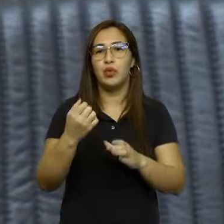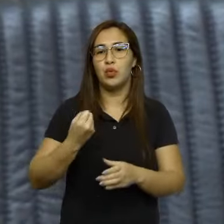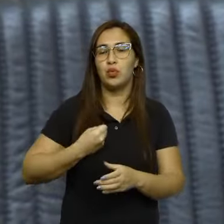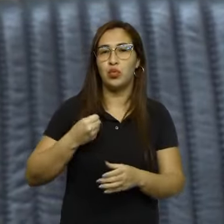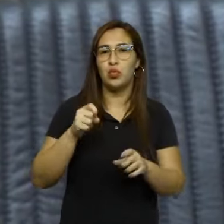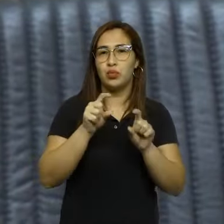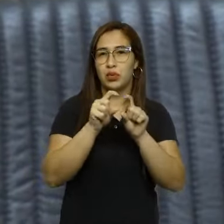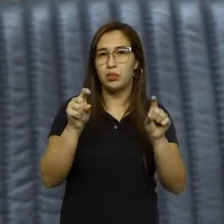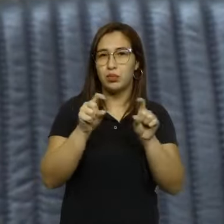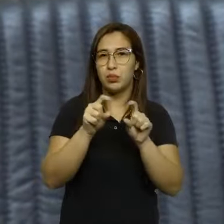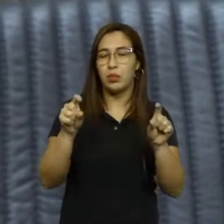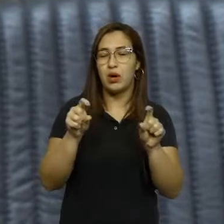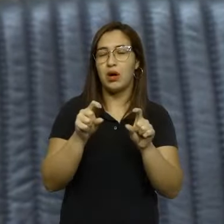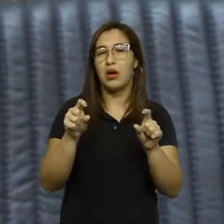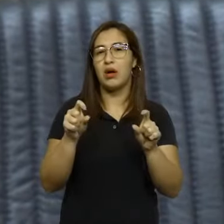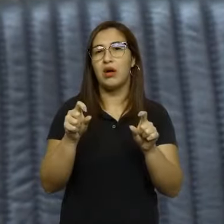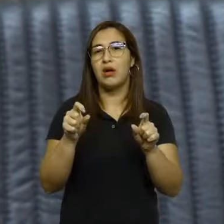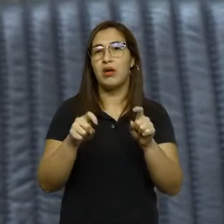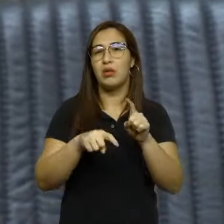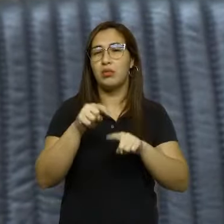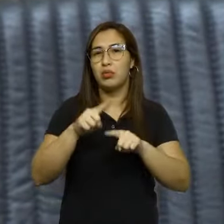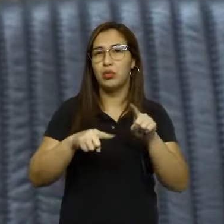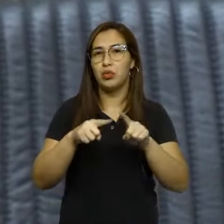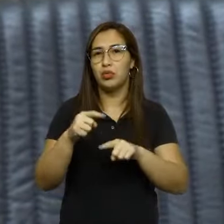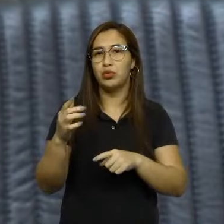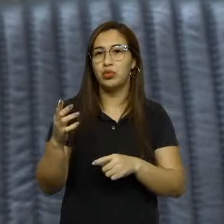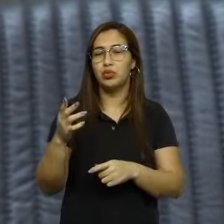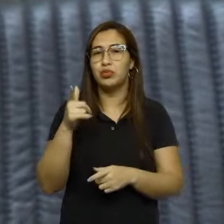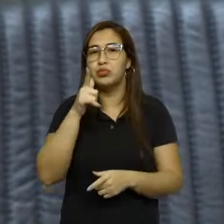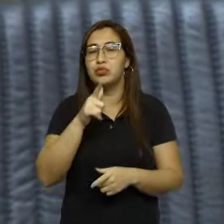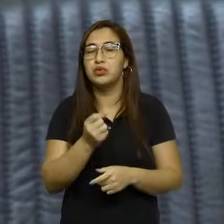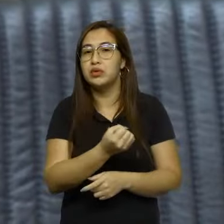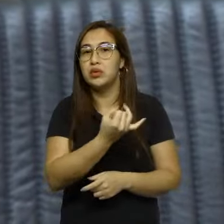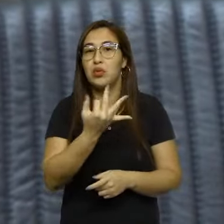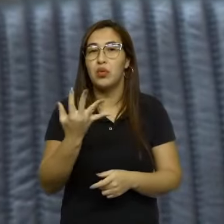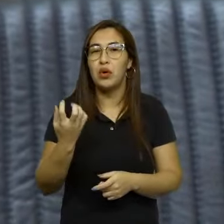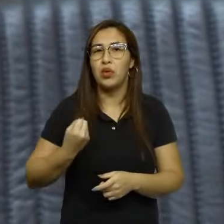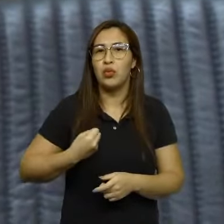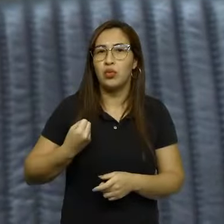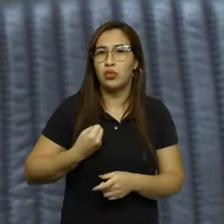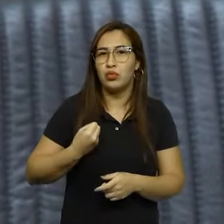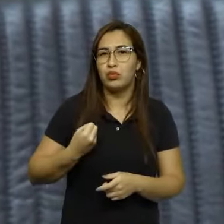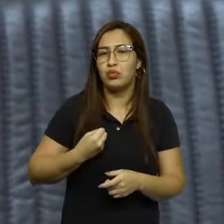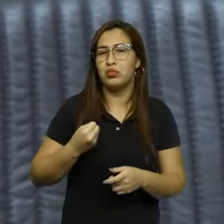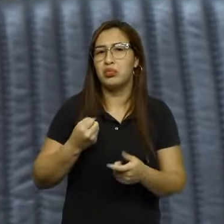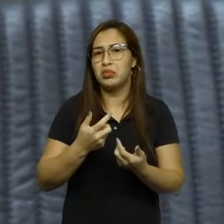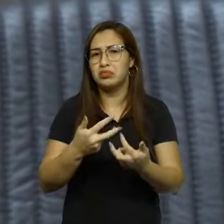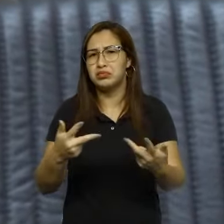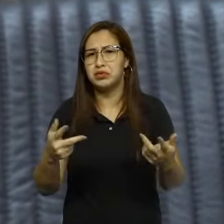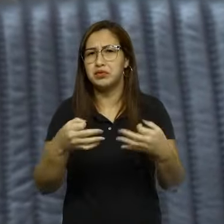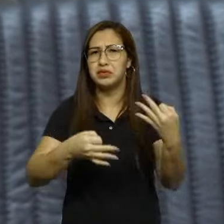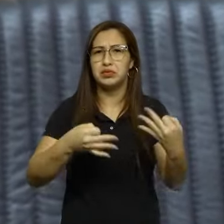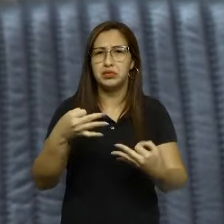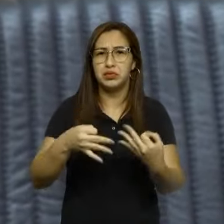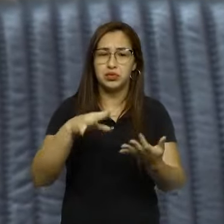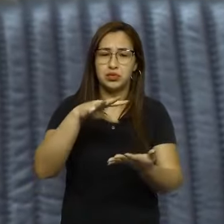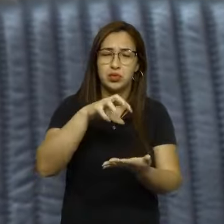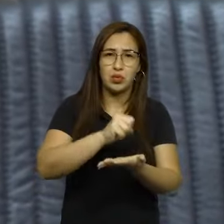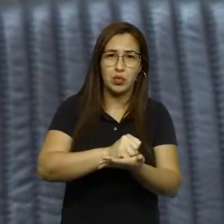operação de desadquiridos, o número do instrumento jurídico quando a aquisição estiver relacionada ao contrato